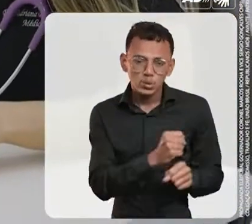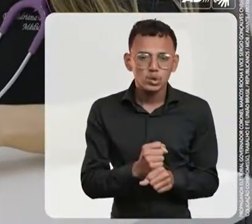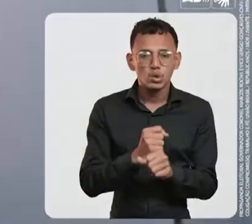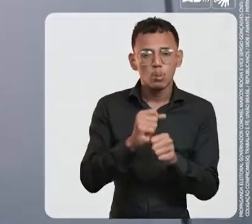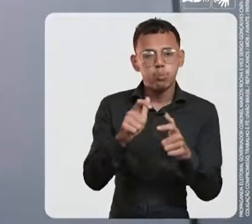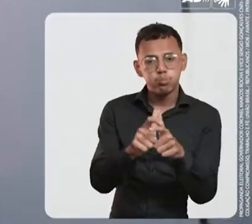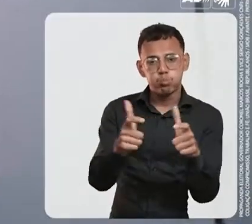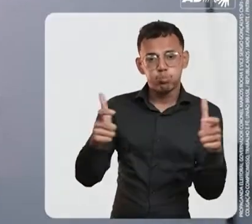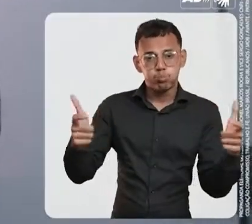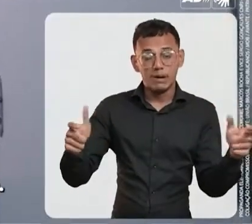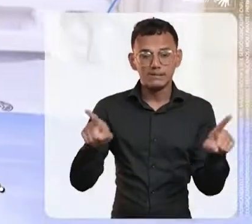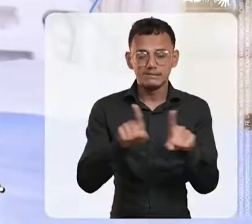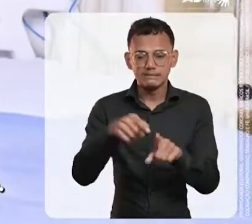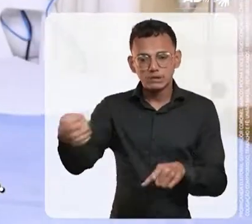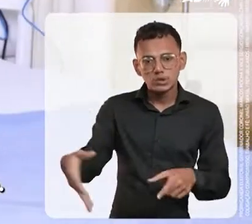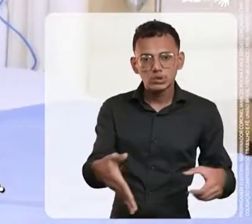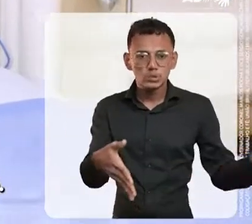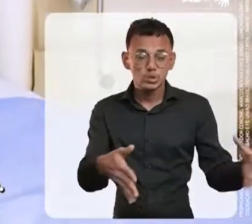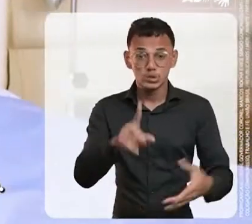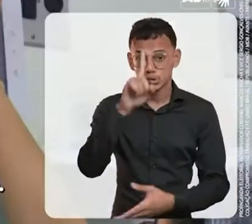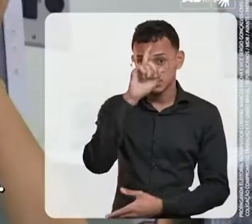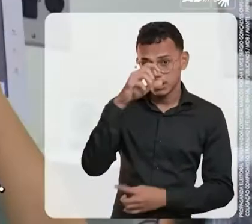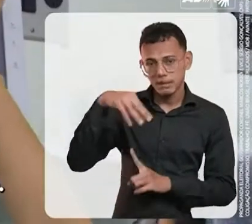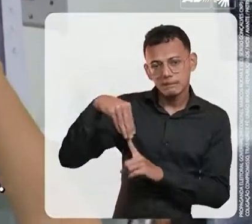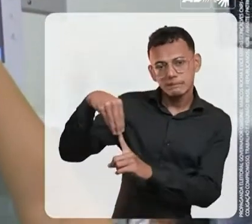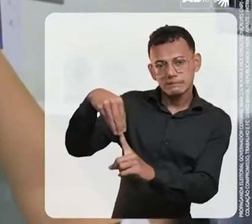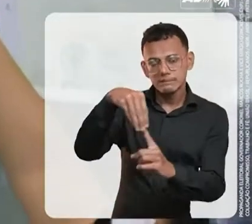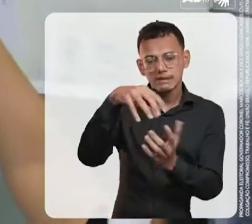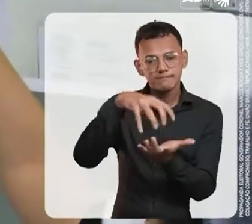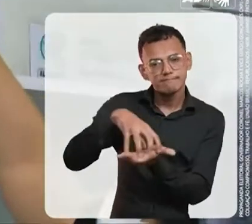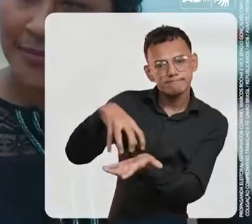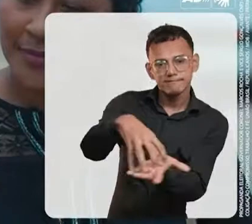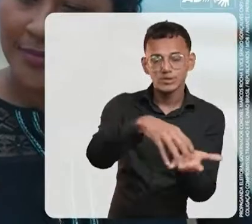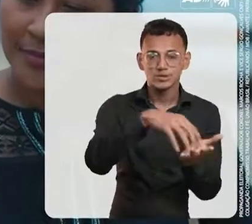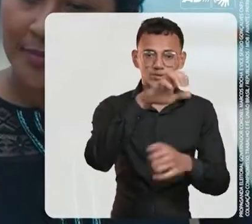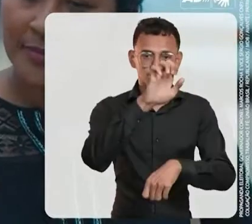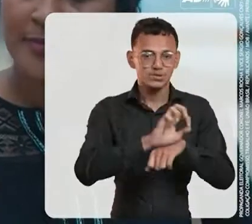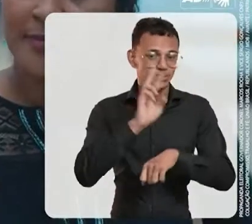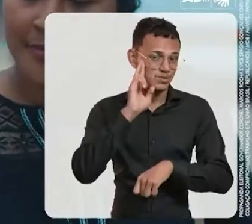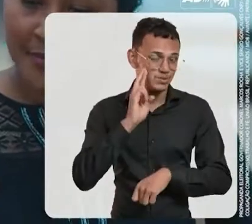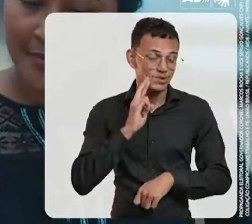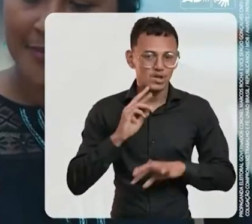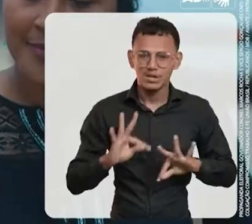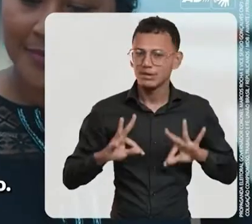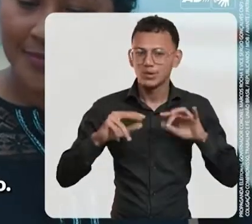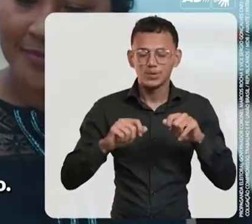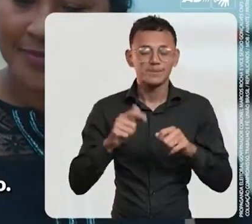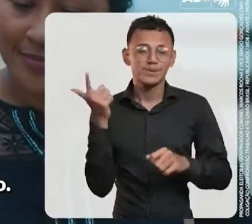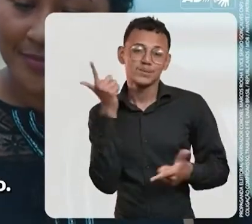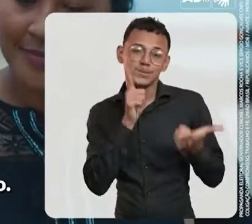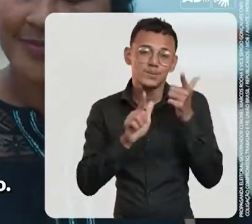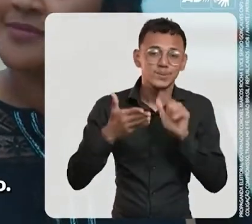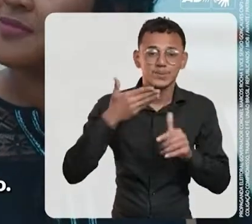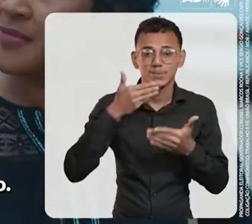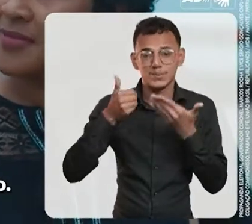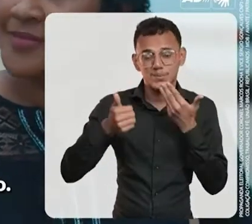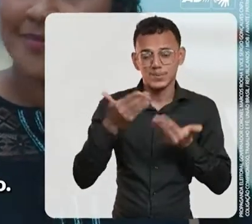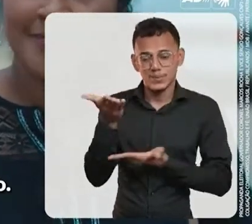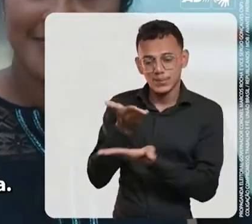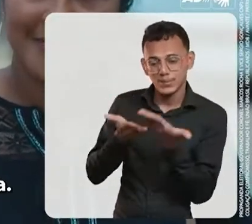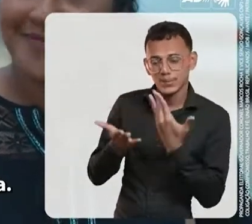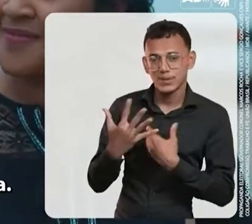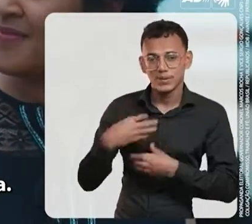modernizando os hospitais nas principais regiões do estado. Tudo pra melhorar ainda mais o atendimento à nossa